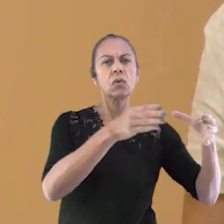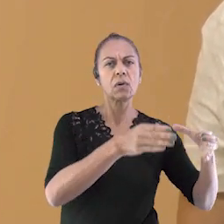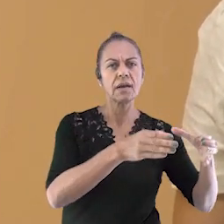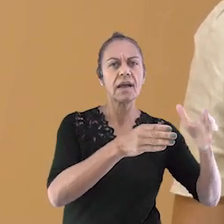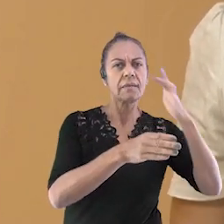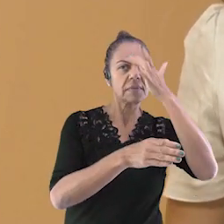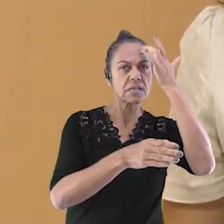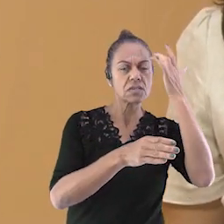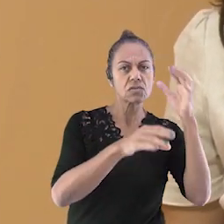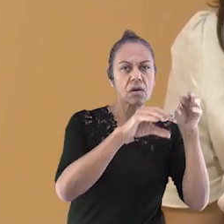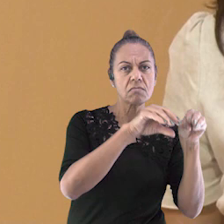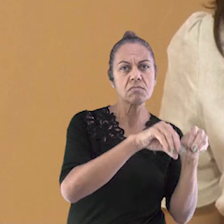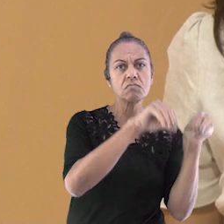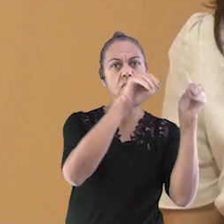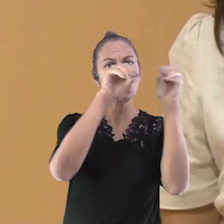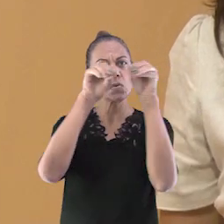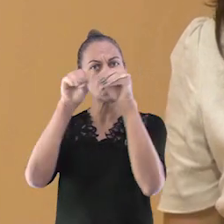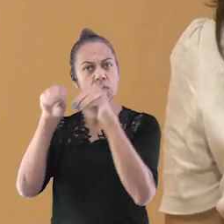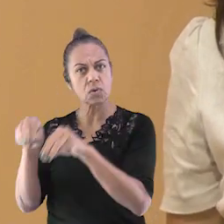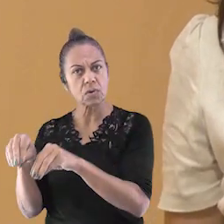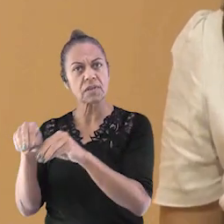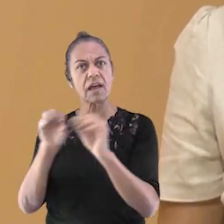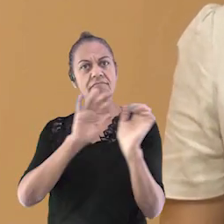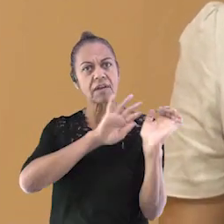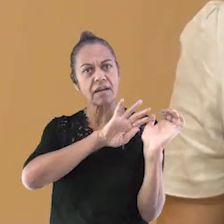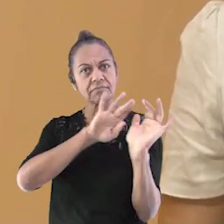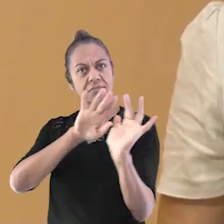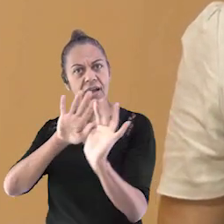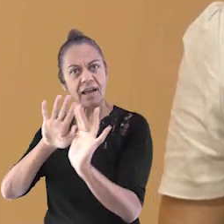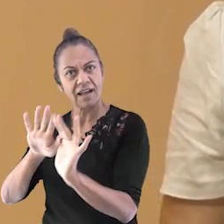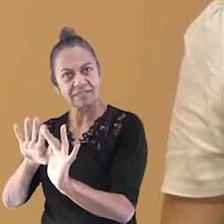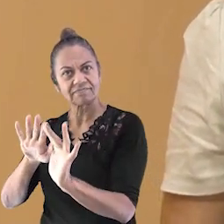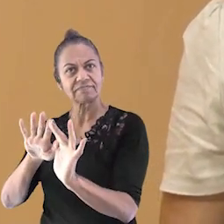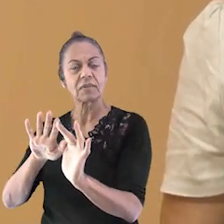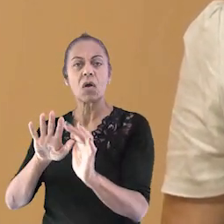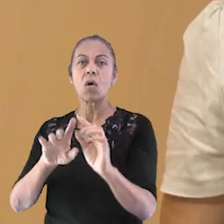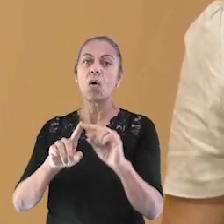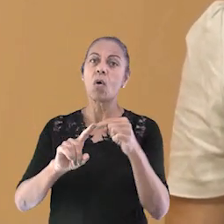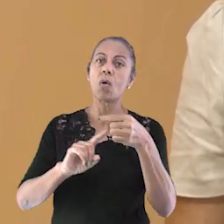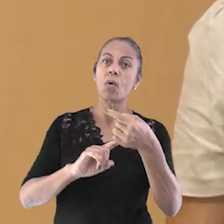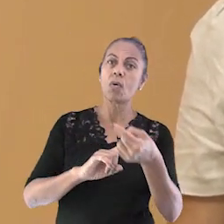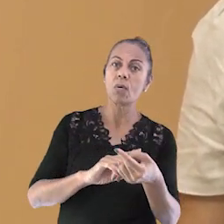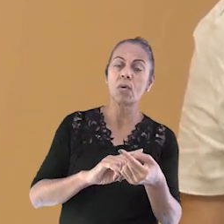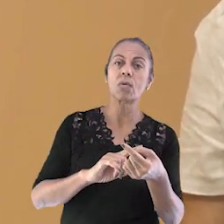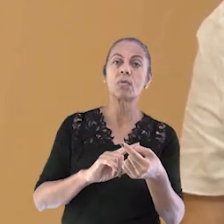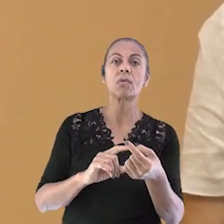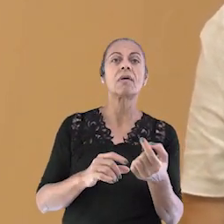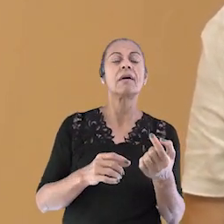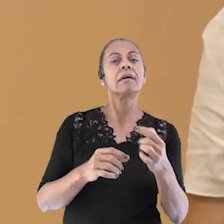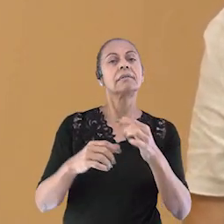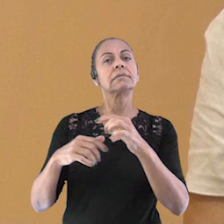também? Porque existe uma diferença entre migração e mobilidade pendular. A migração é um deslocamento com